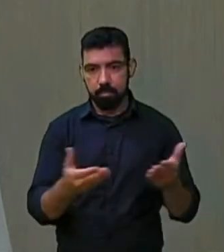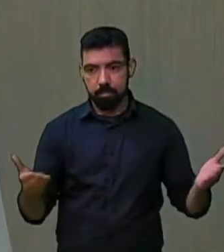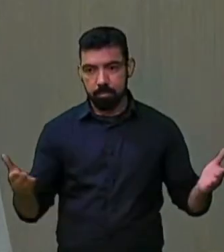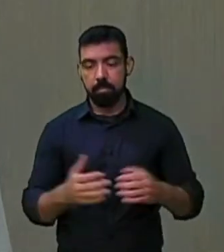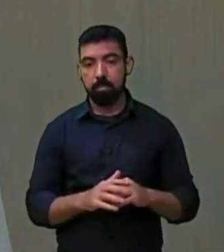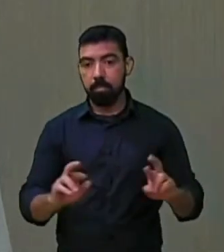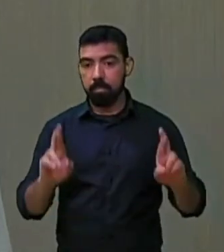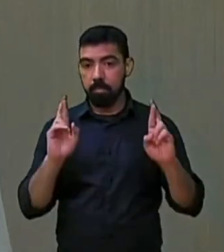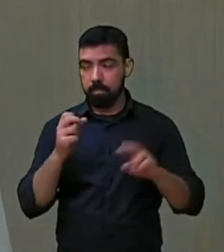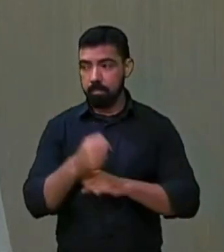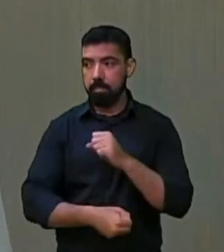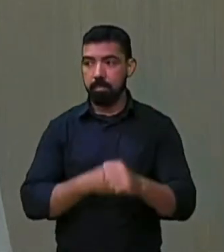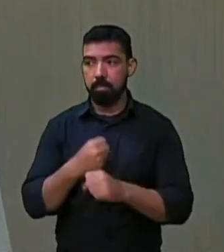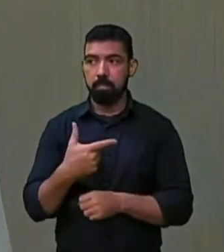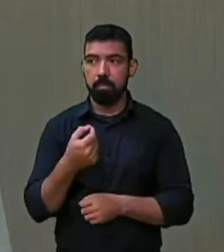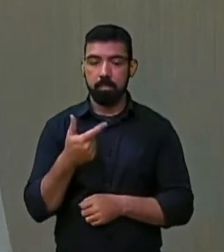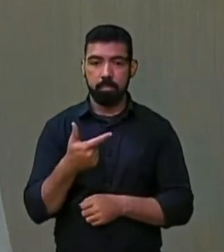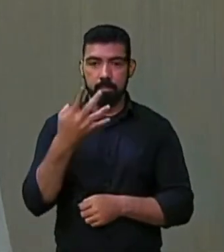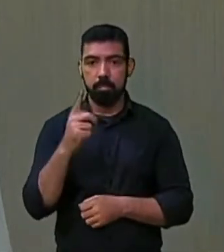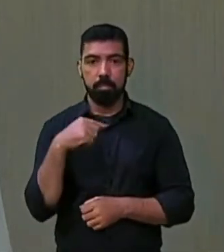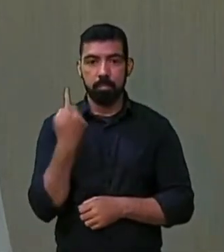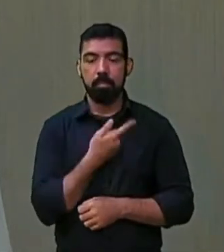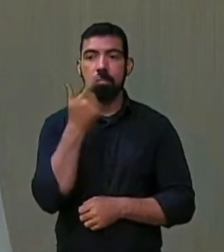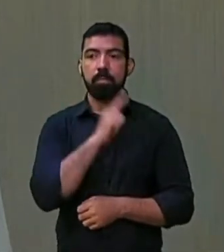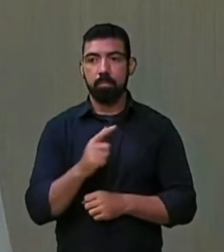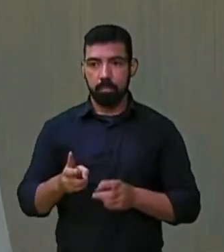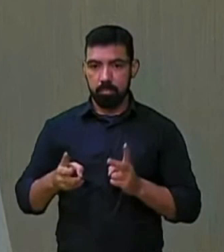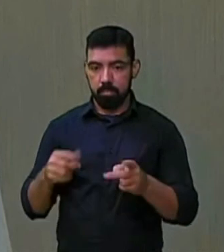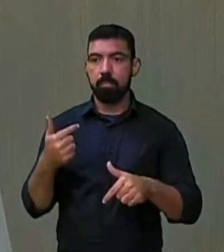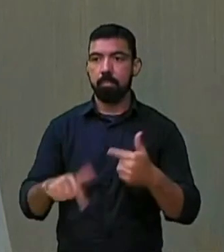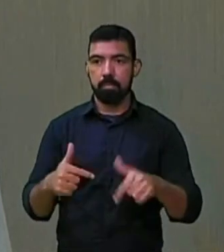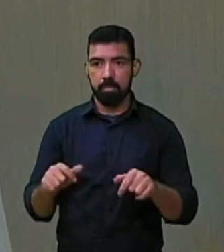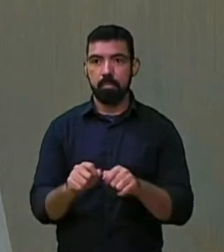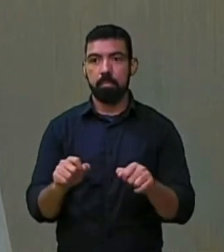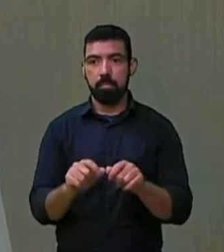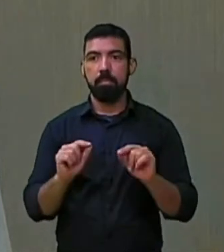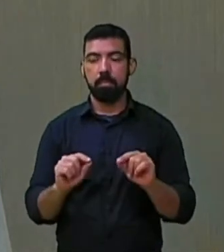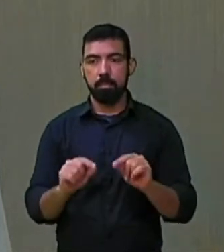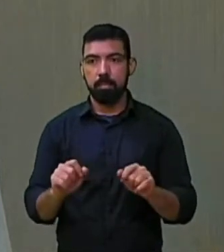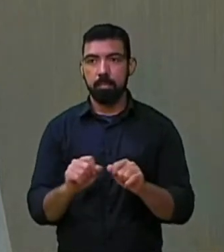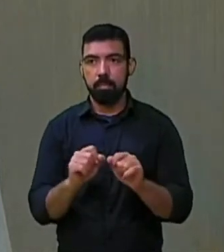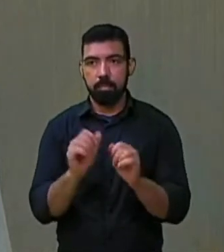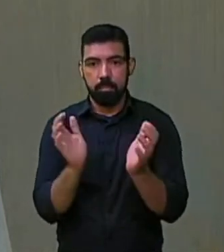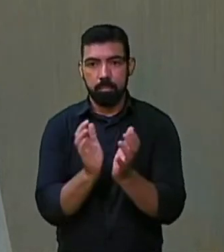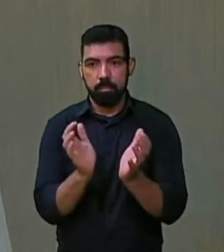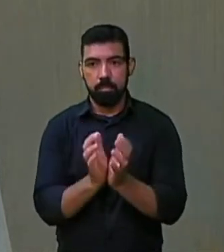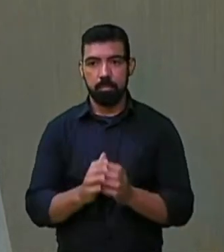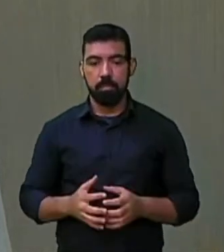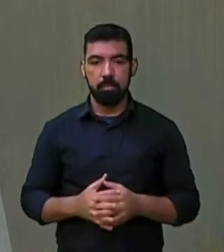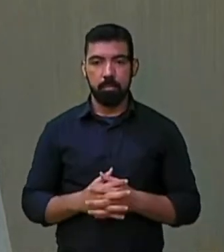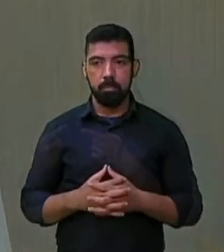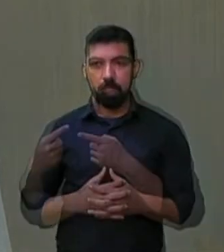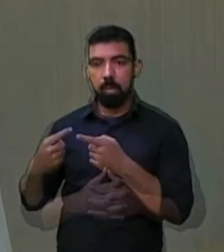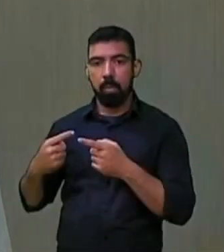trabalho. Espero que em 2024 a gente possa dar continuidade a esse trabalho, fazer aqui uma oposição sempre crítica, sempre